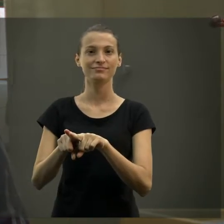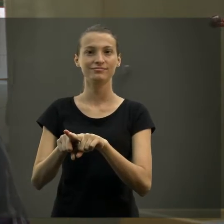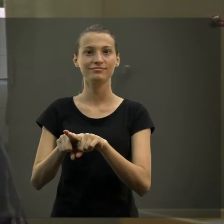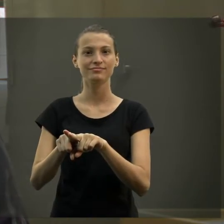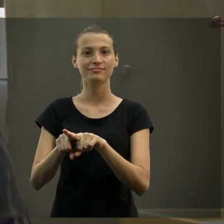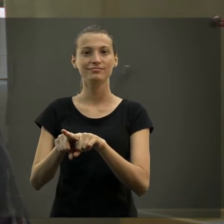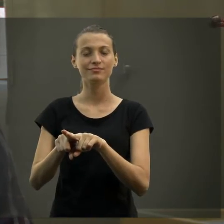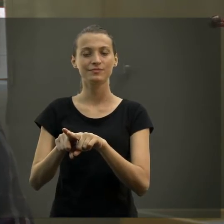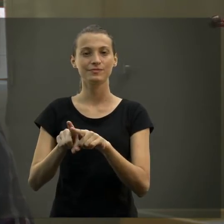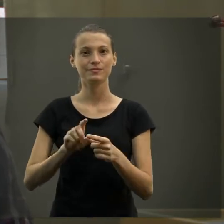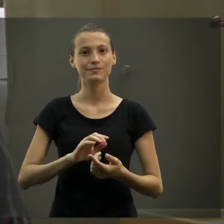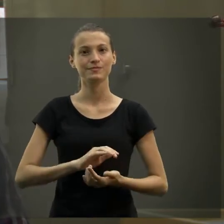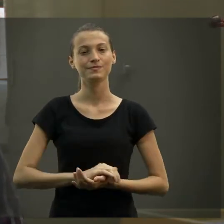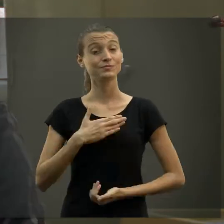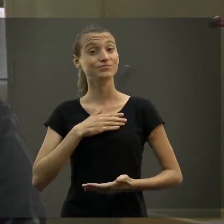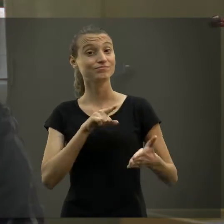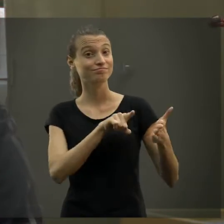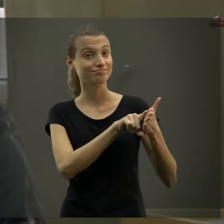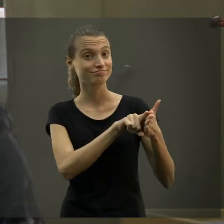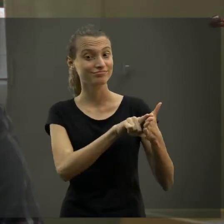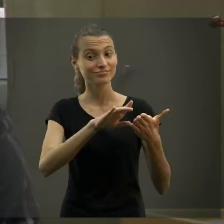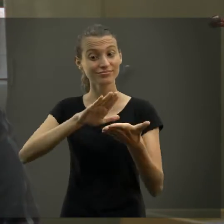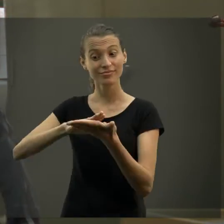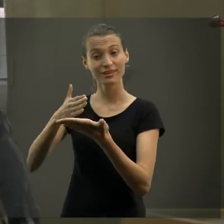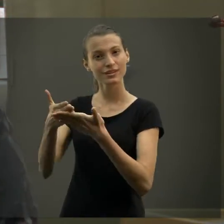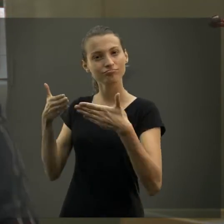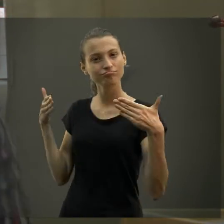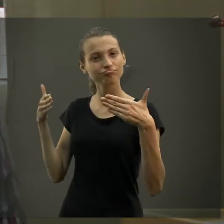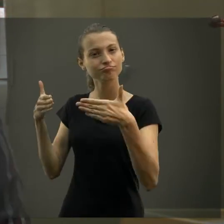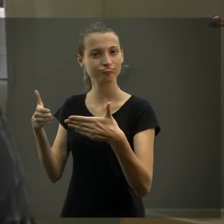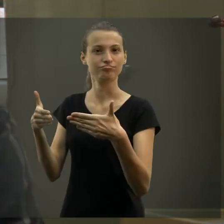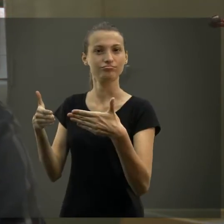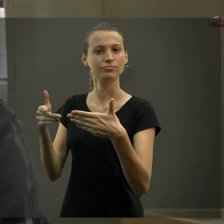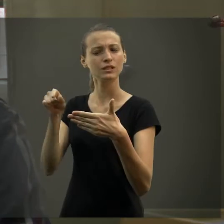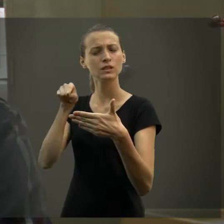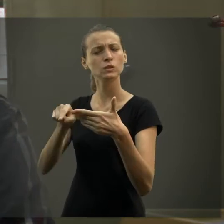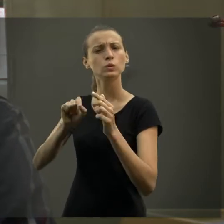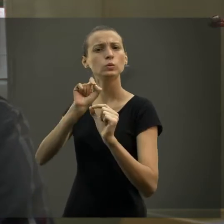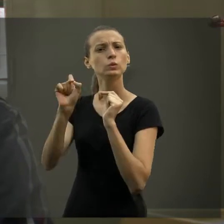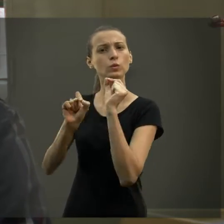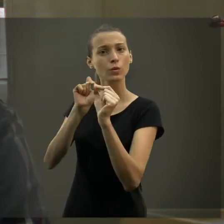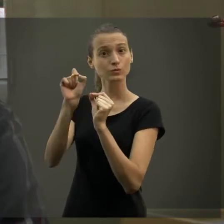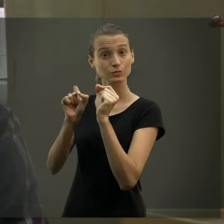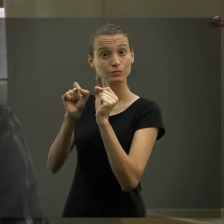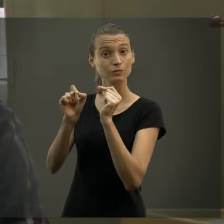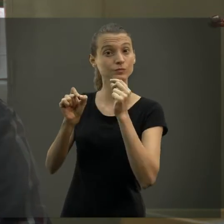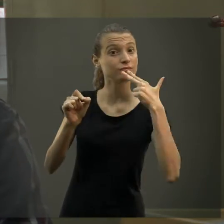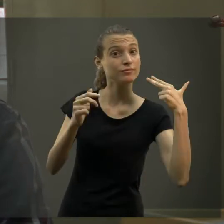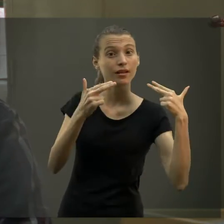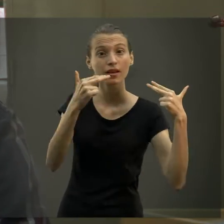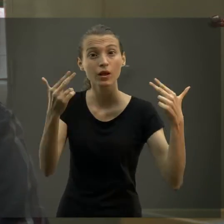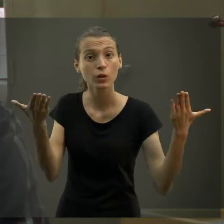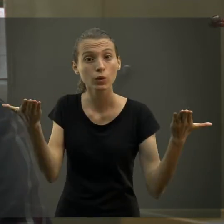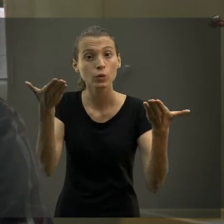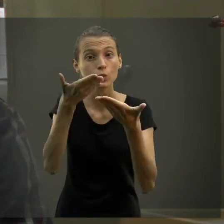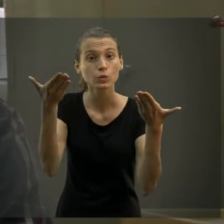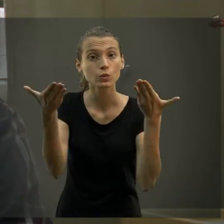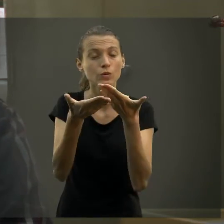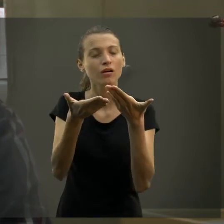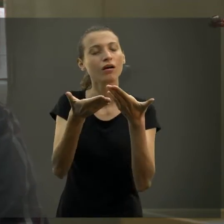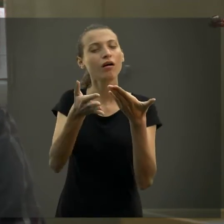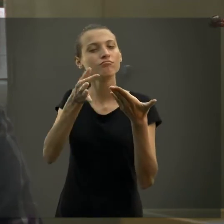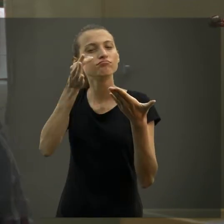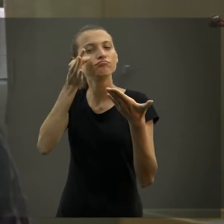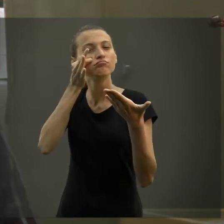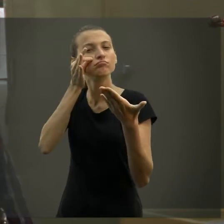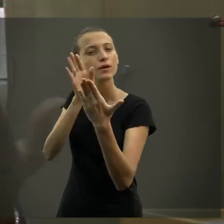intérprete de libras em língua portuguesa. A minha pesquisa se voltou só para as questões da interpretação, das mediações de interação face